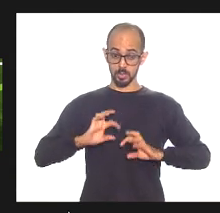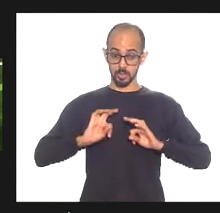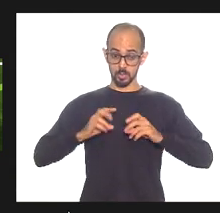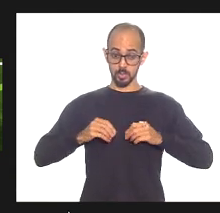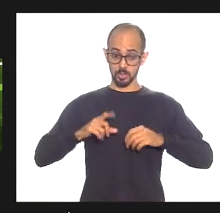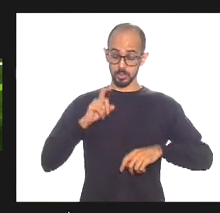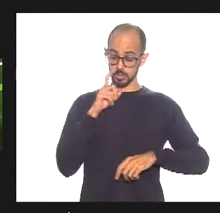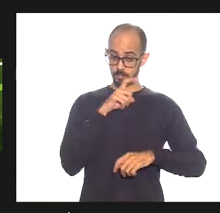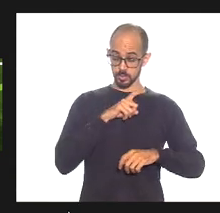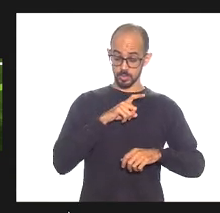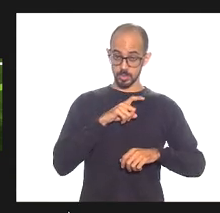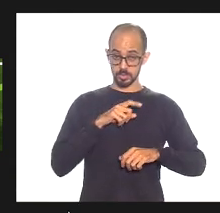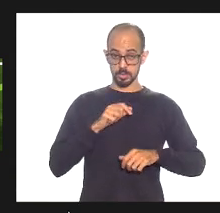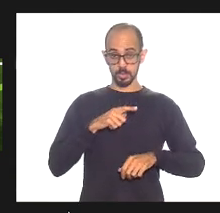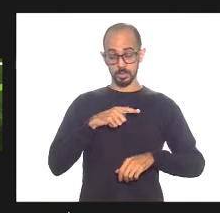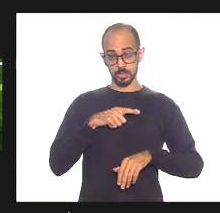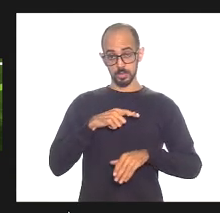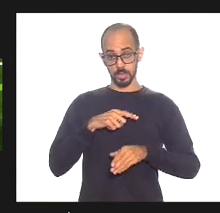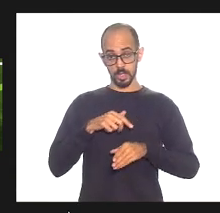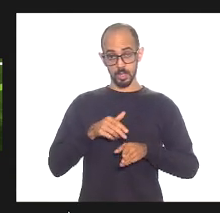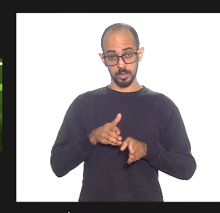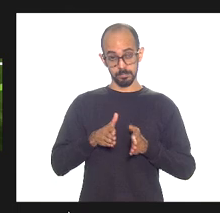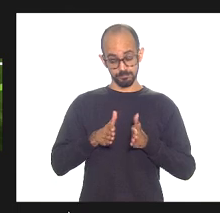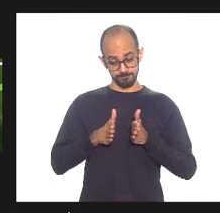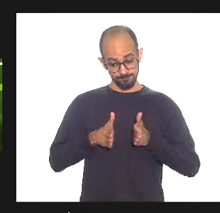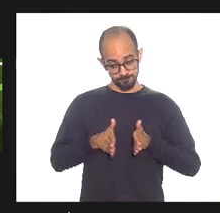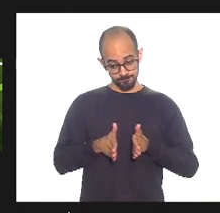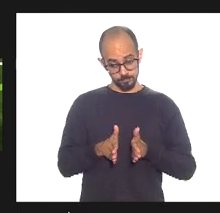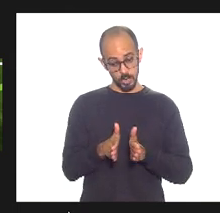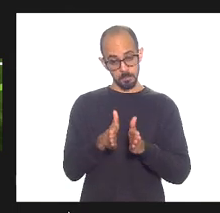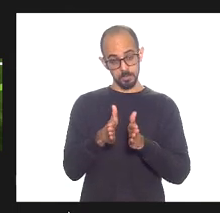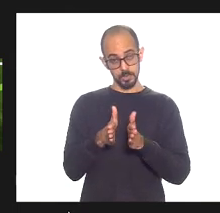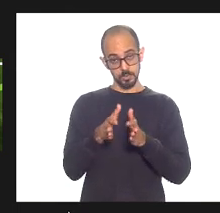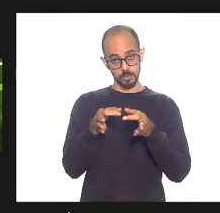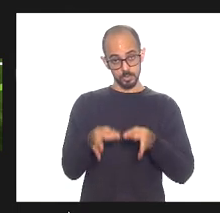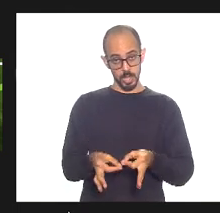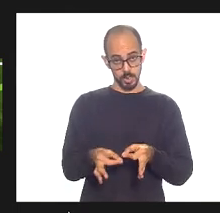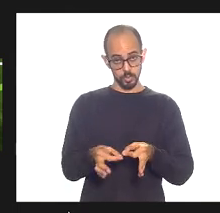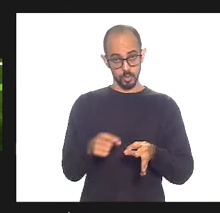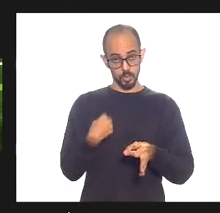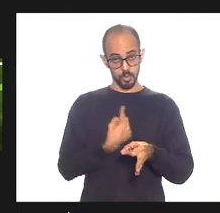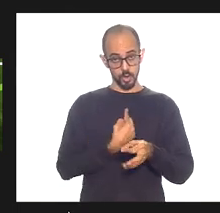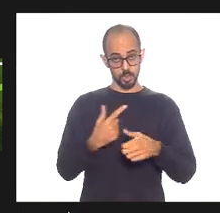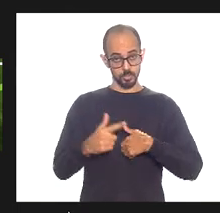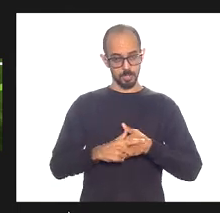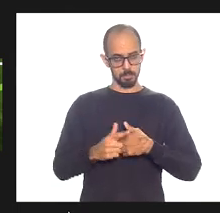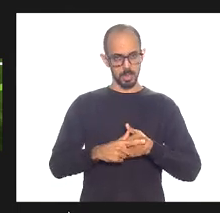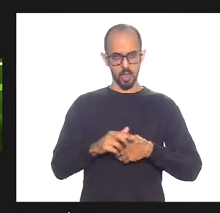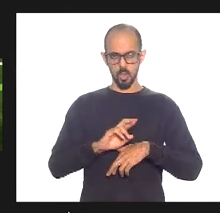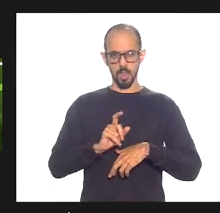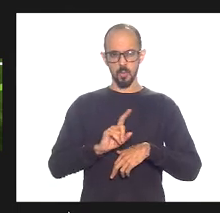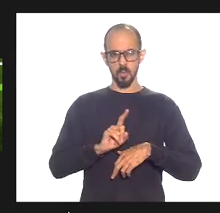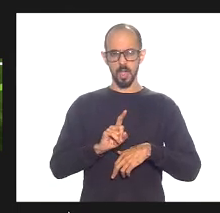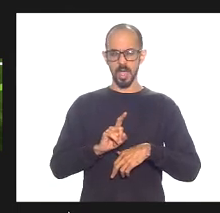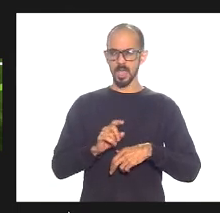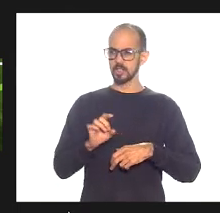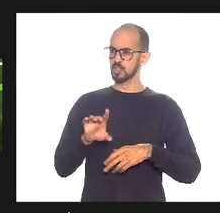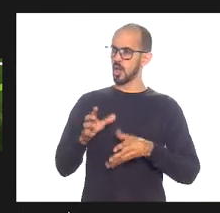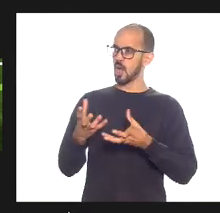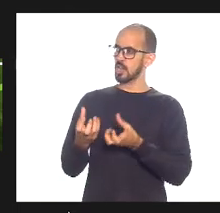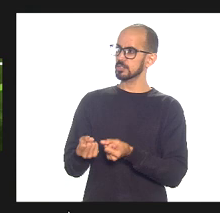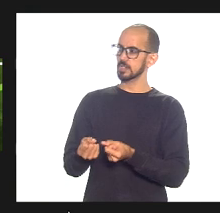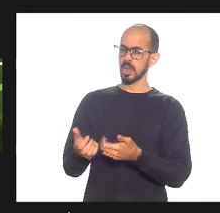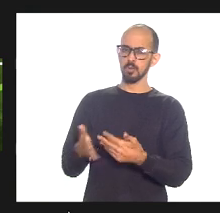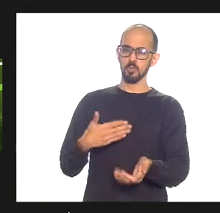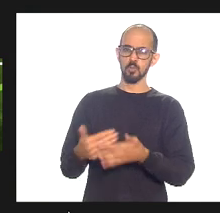andado dentro dos trilhos eu quero concordar seu presidente nosso papel aqui não é ser subserviente ao que rege o